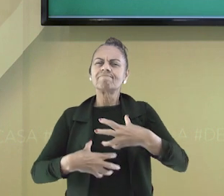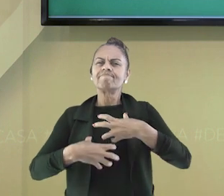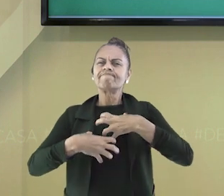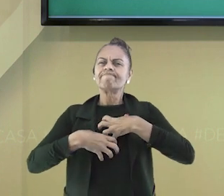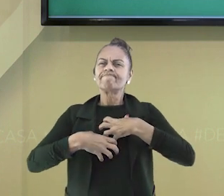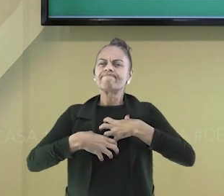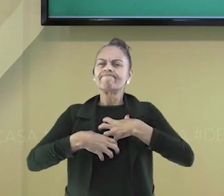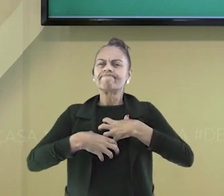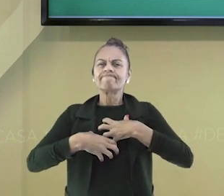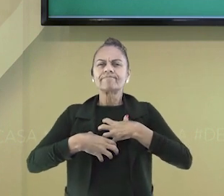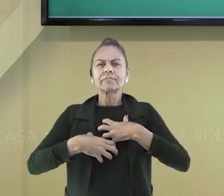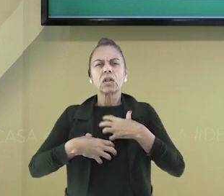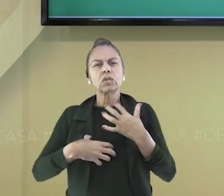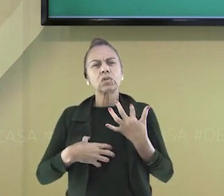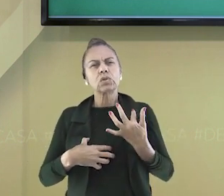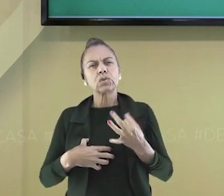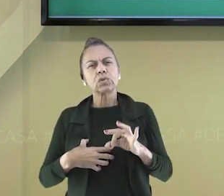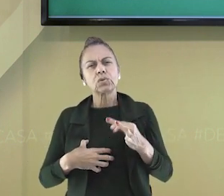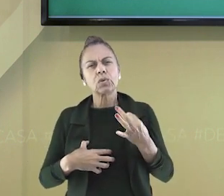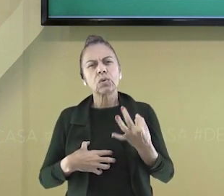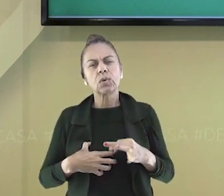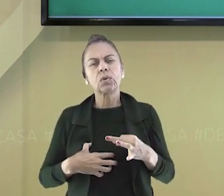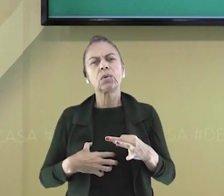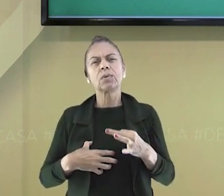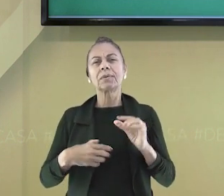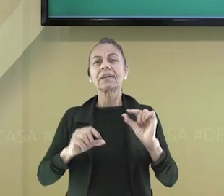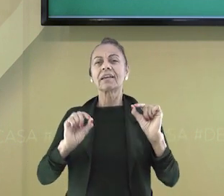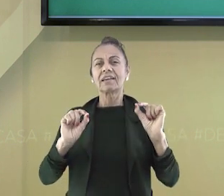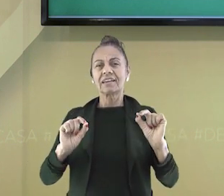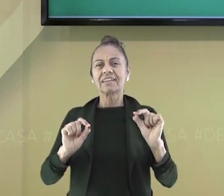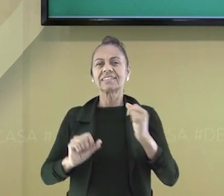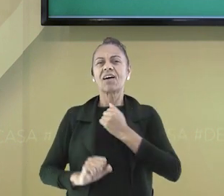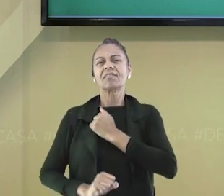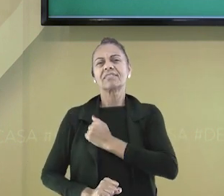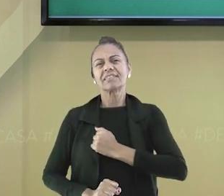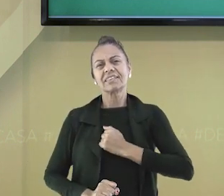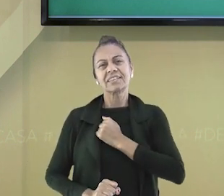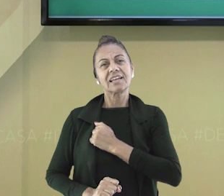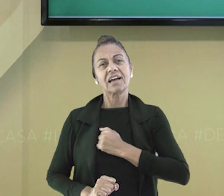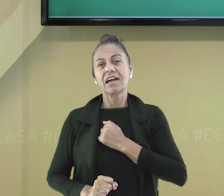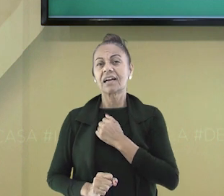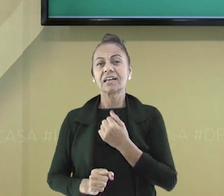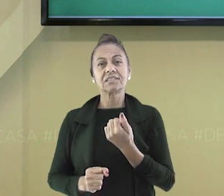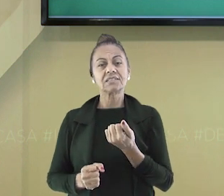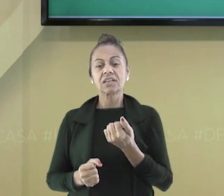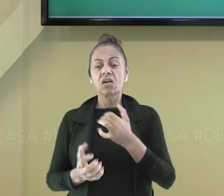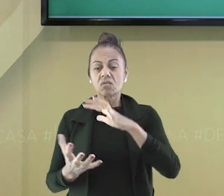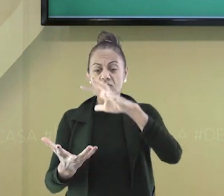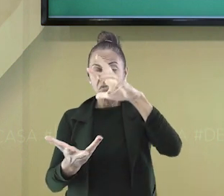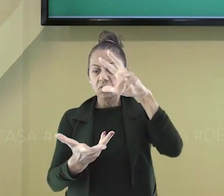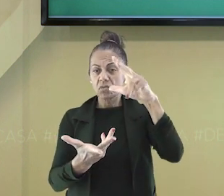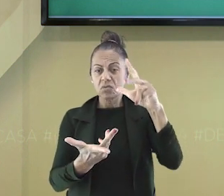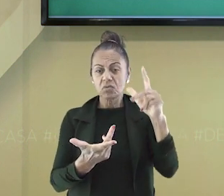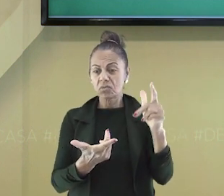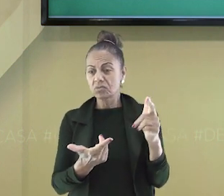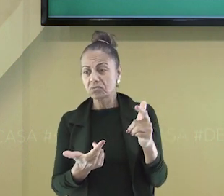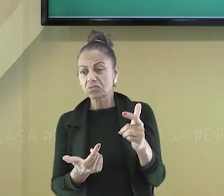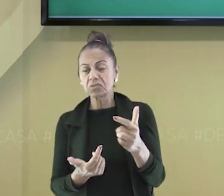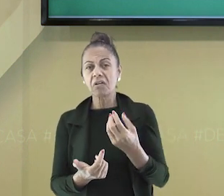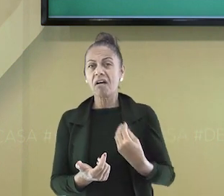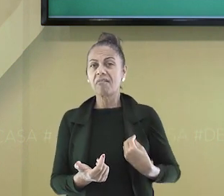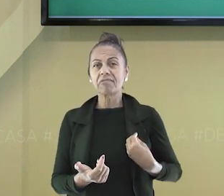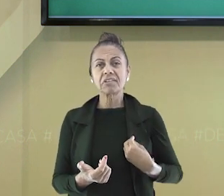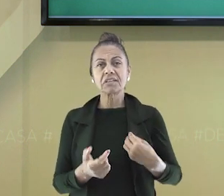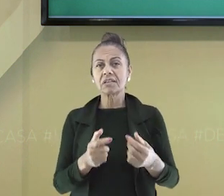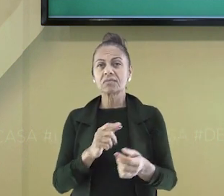doía no fundo do peito. Quase não cabia dentro do coração. Saudades do que já não existia